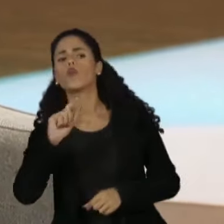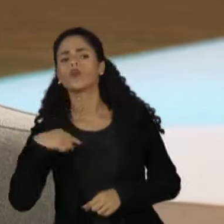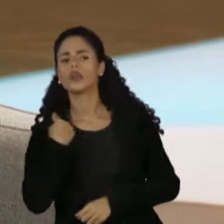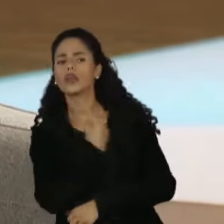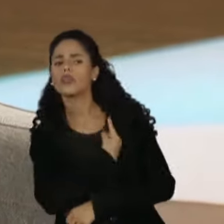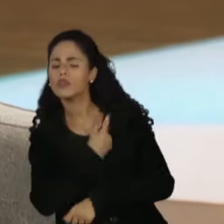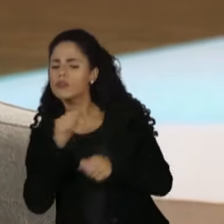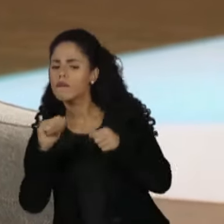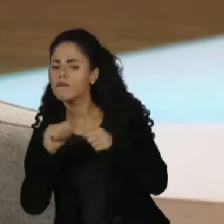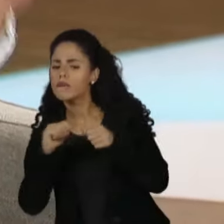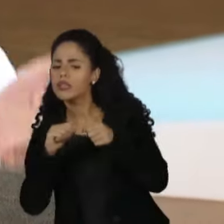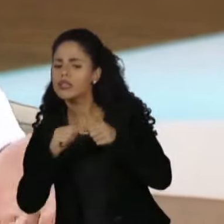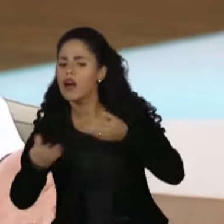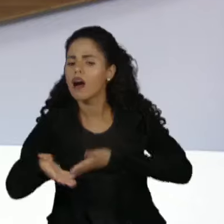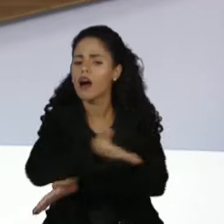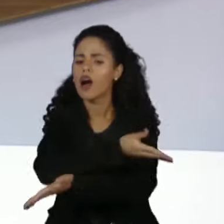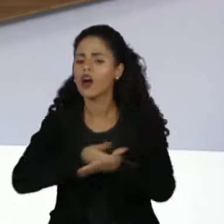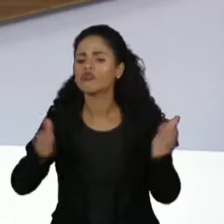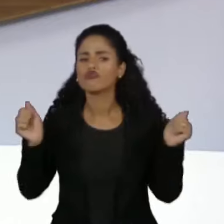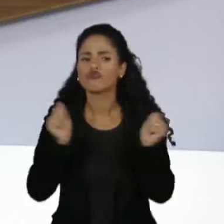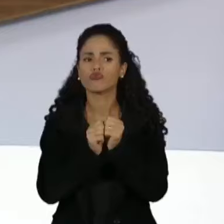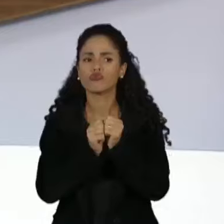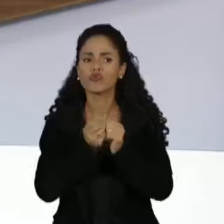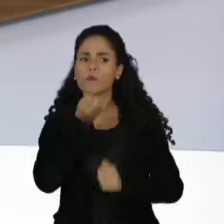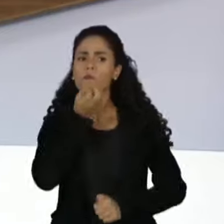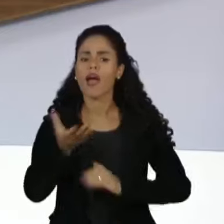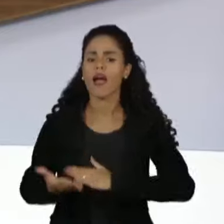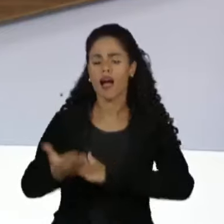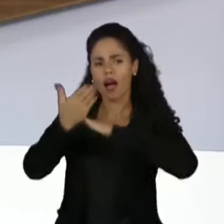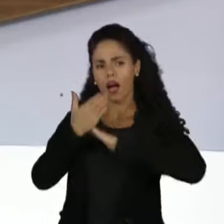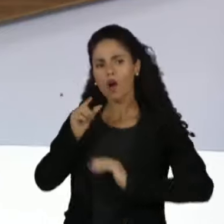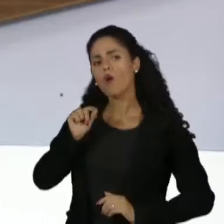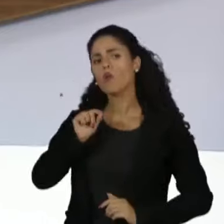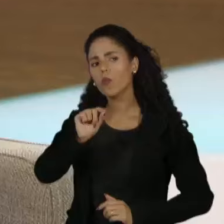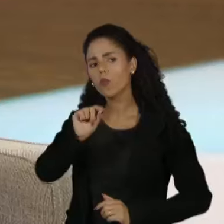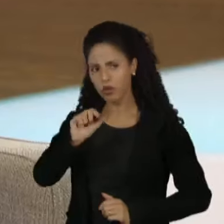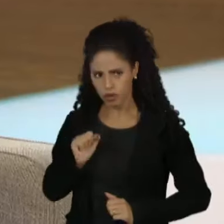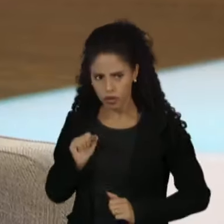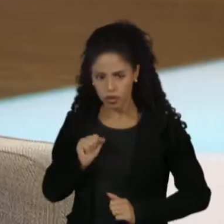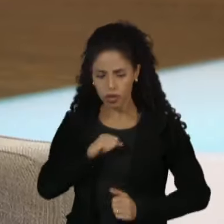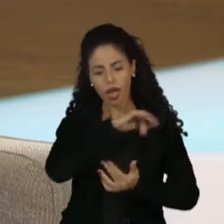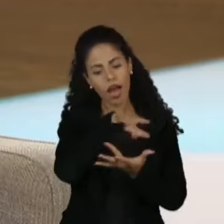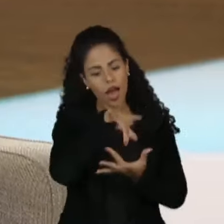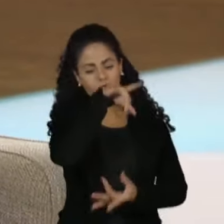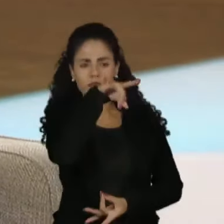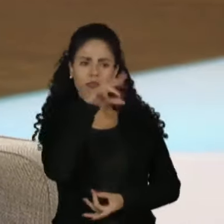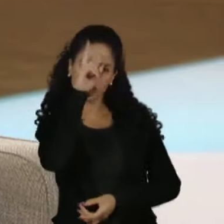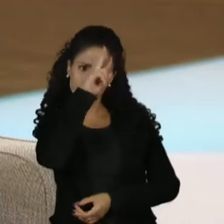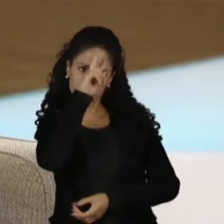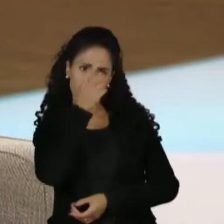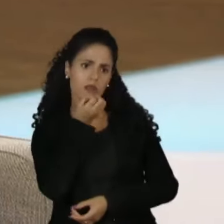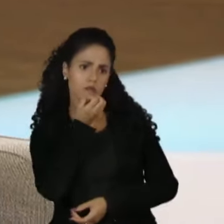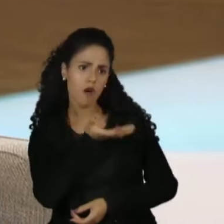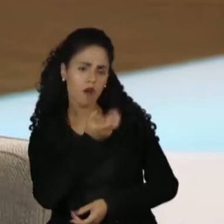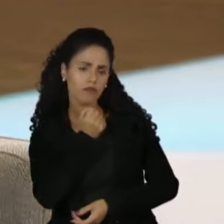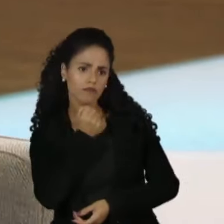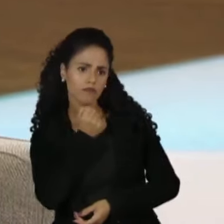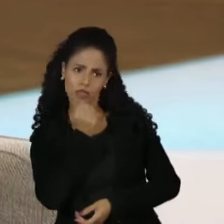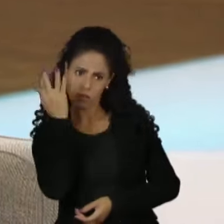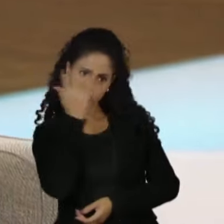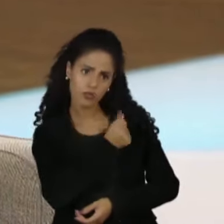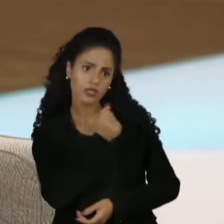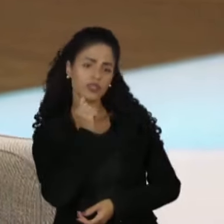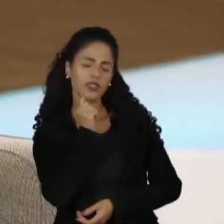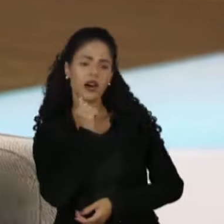democracia também tem uma história muito bonita no Brasil? Brasil. Nós